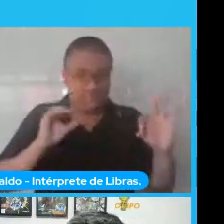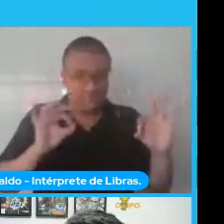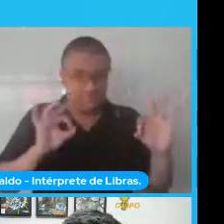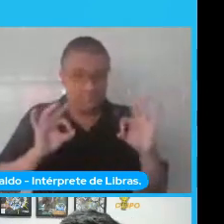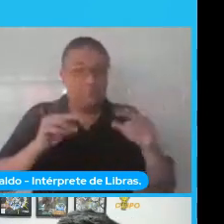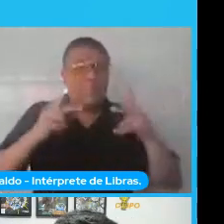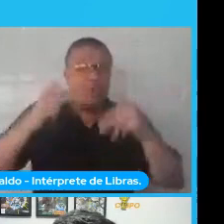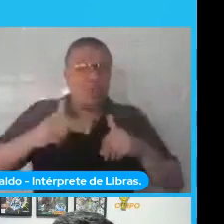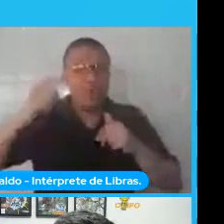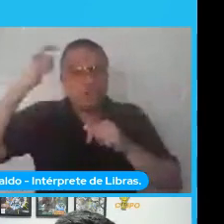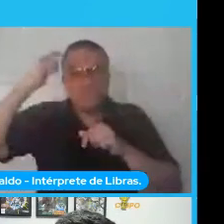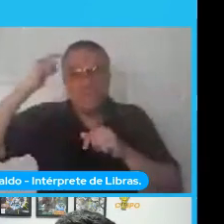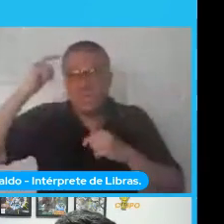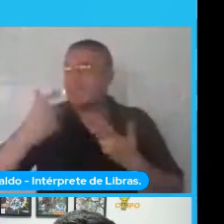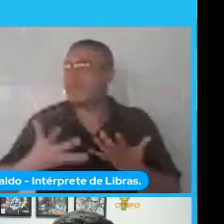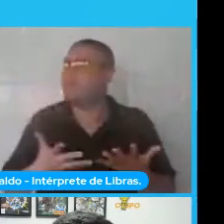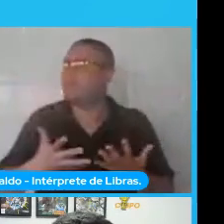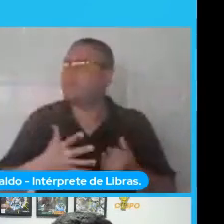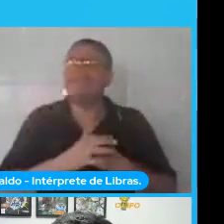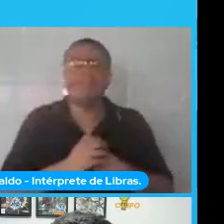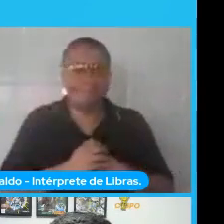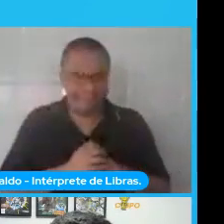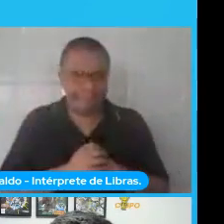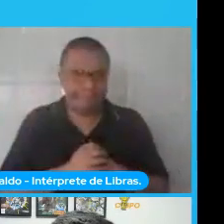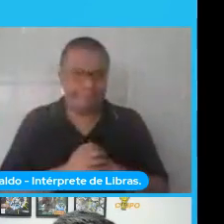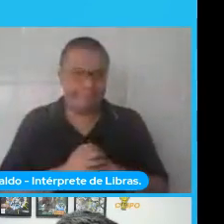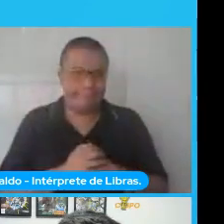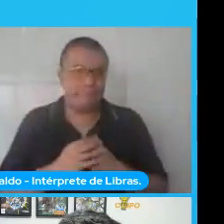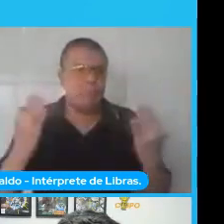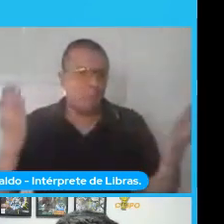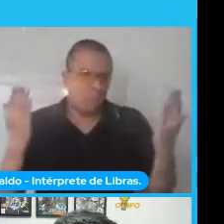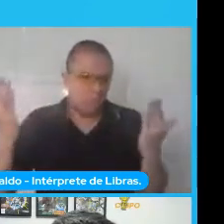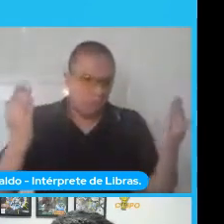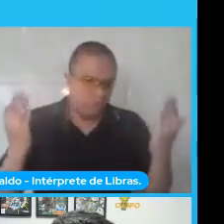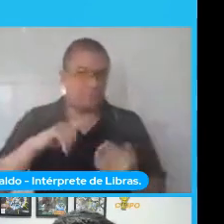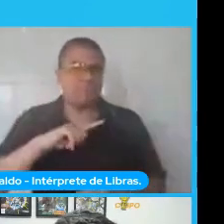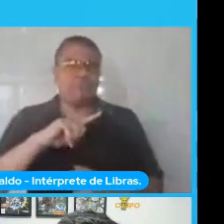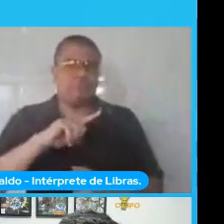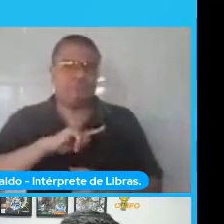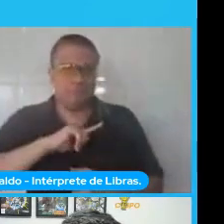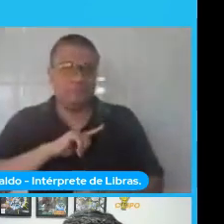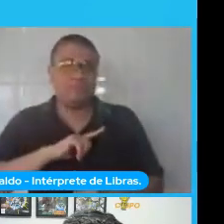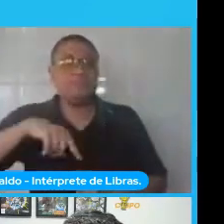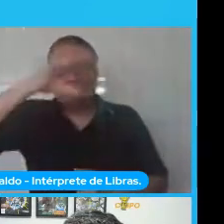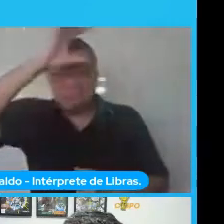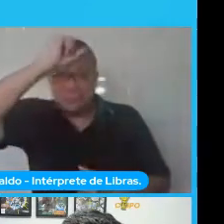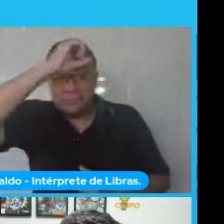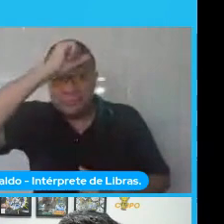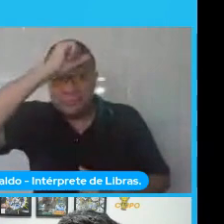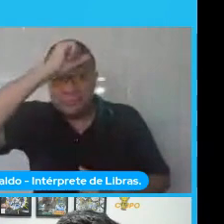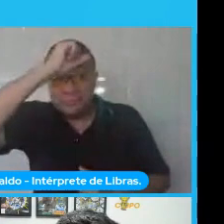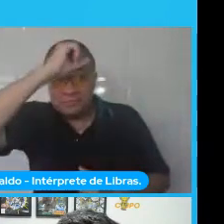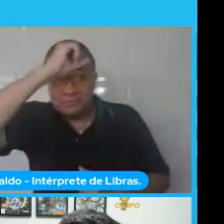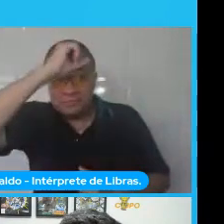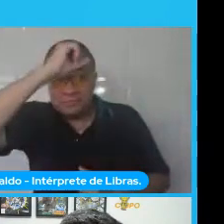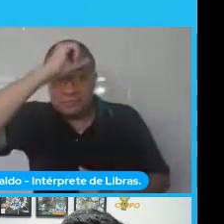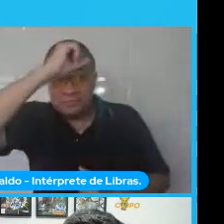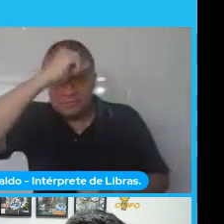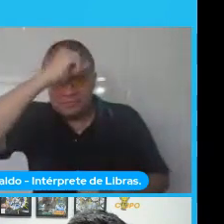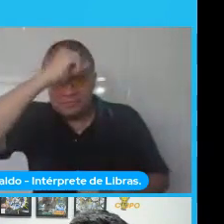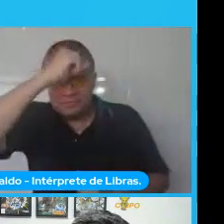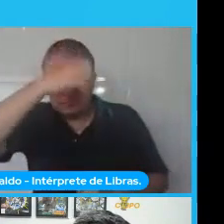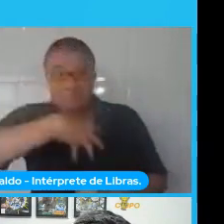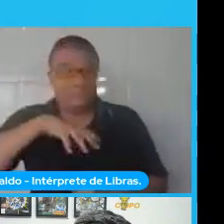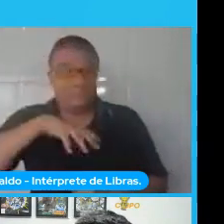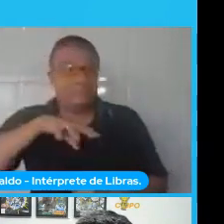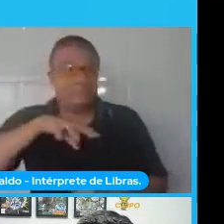humano foi transformado num peso aqui na rede neural. Então é assim que elas aprendem. esse processo se repete até